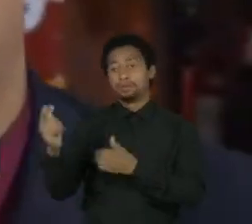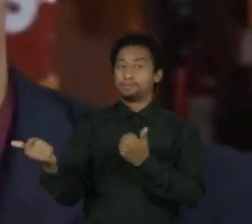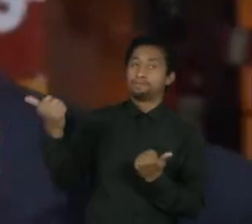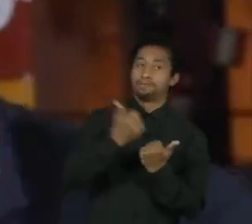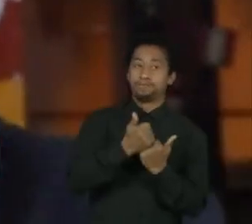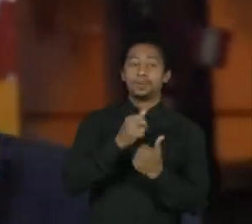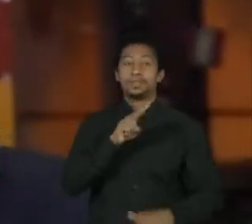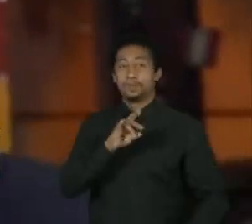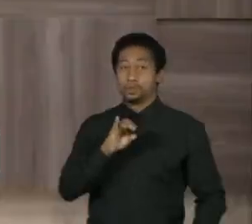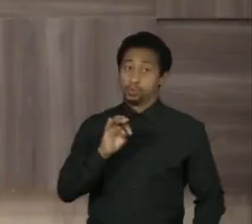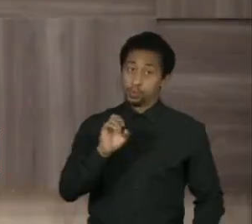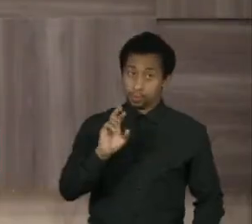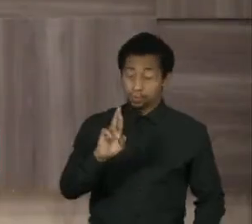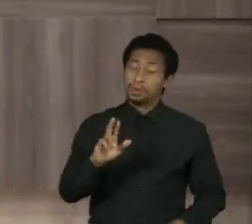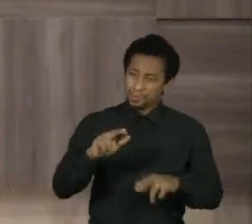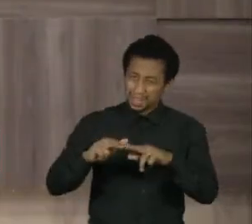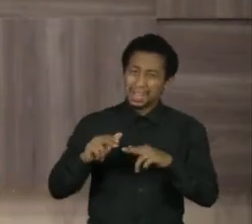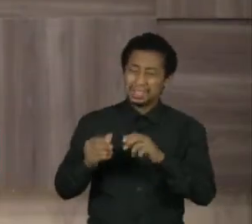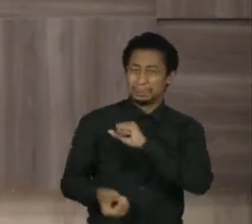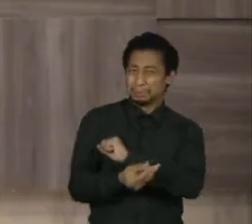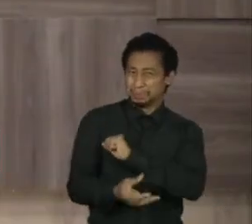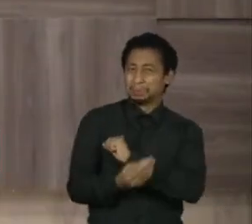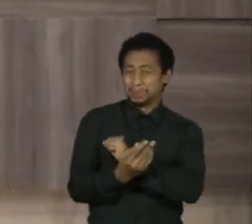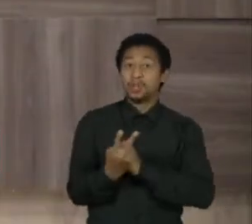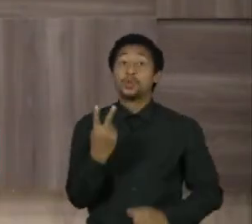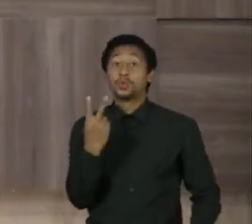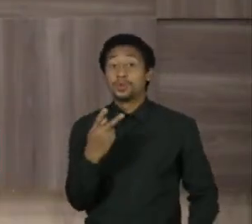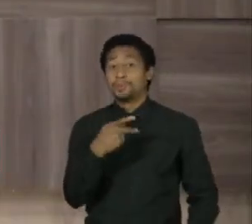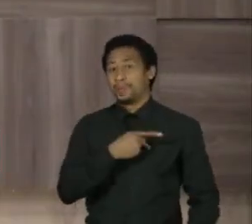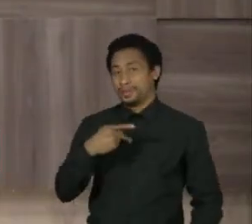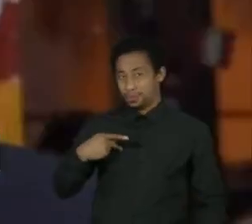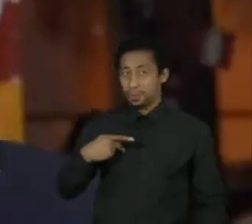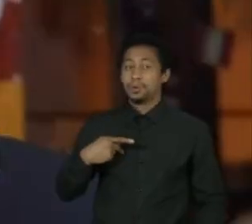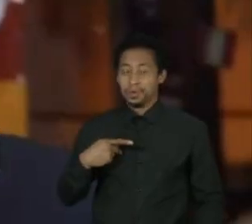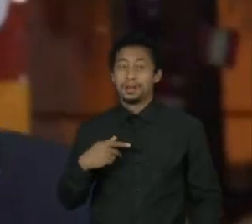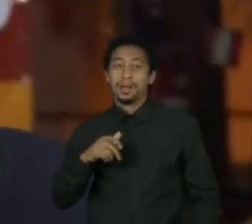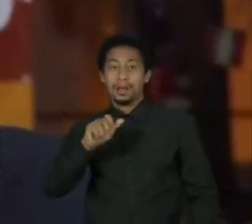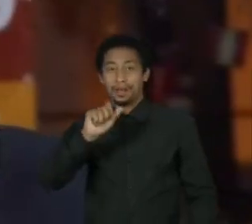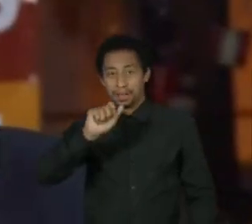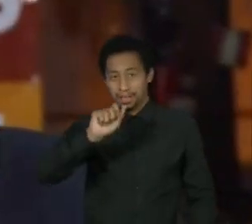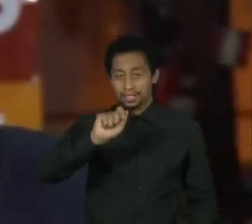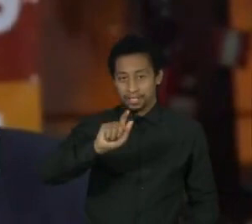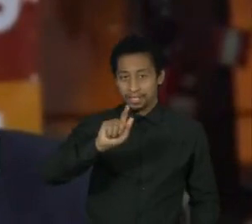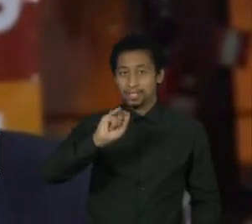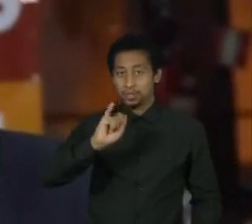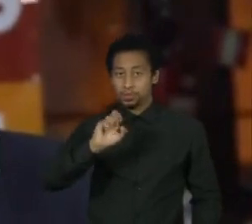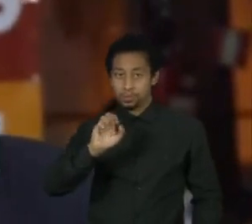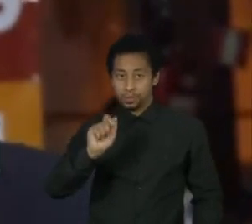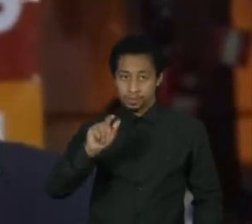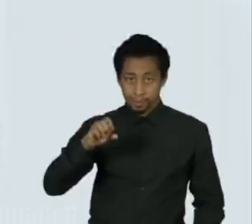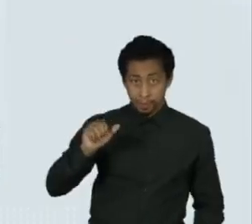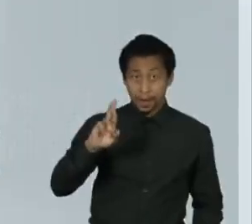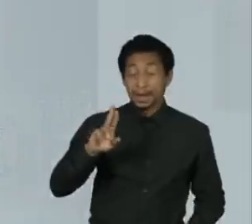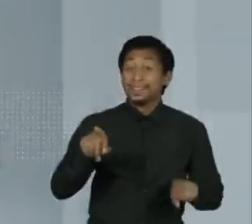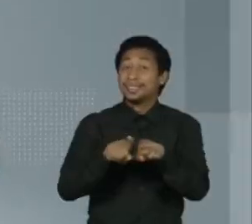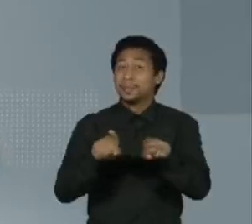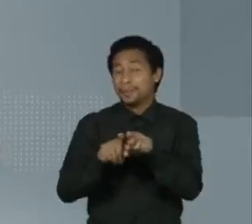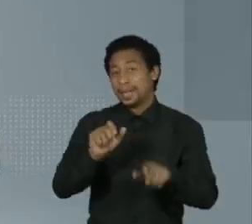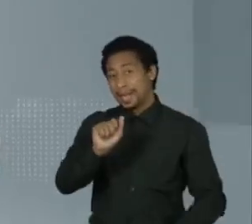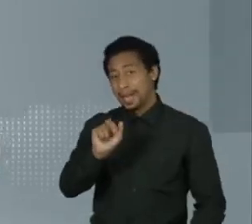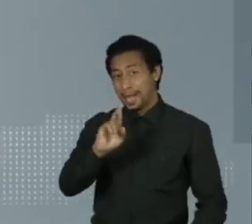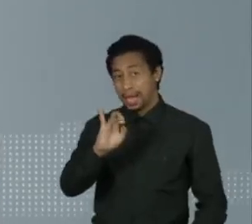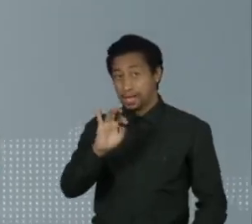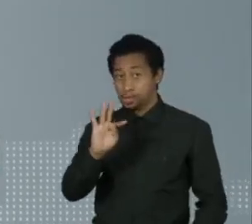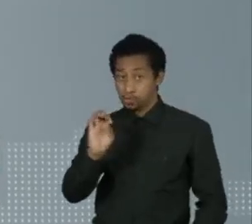pastores Arildon Moura e Gilmar Santos. Nenhum dos dois tem cargos no ministério, mas integrariam um gabinete paralelo